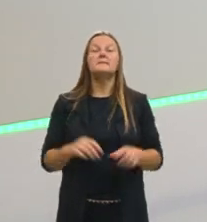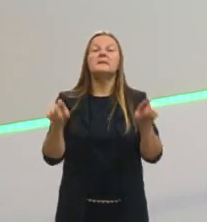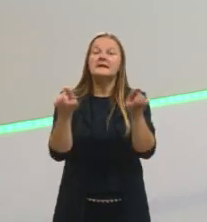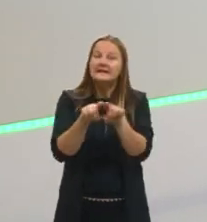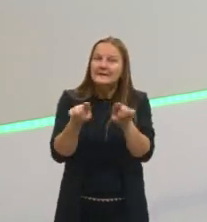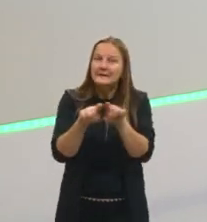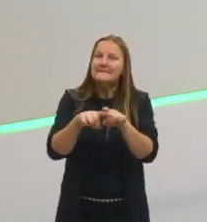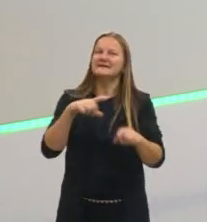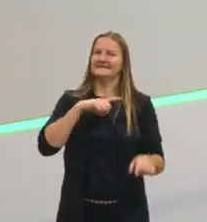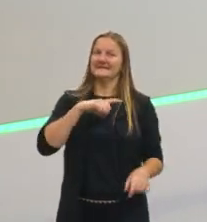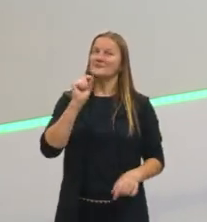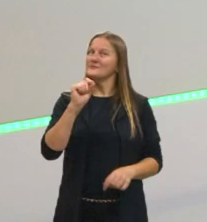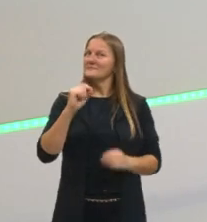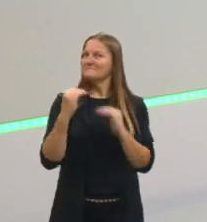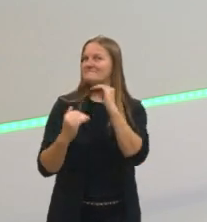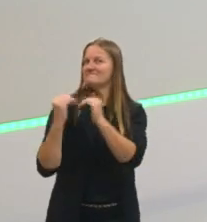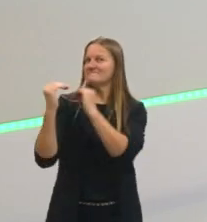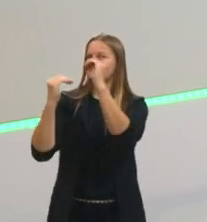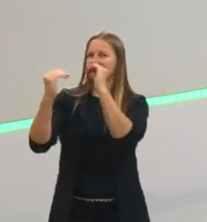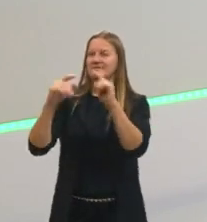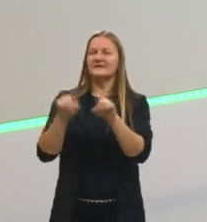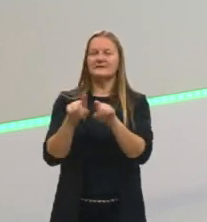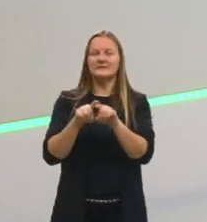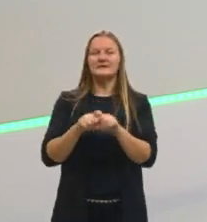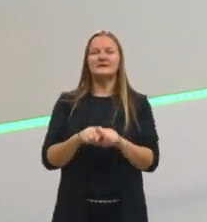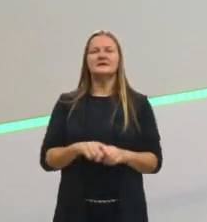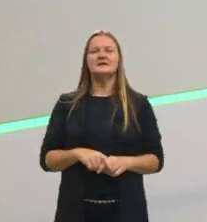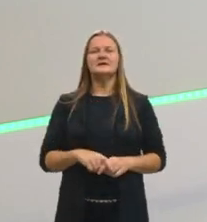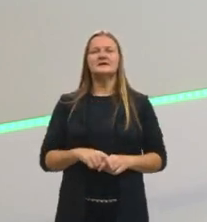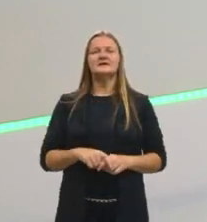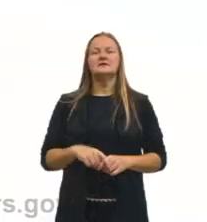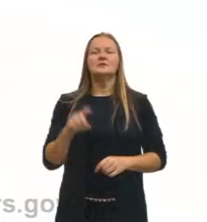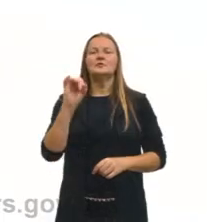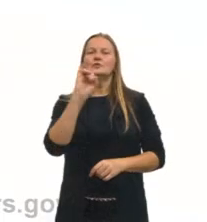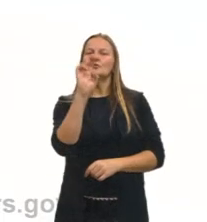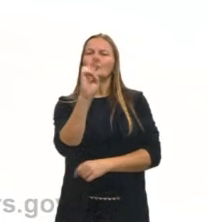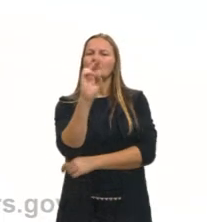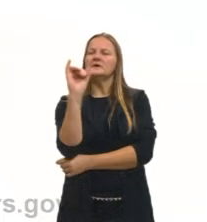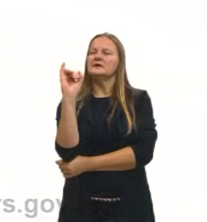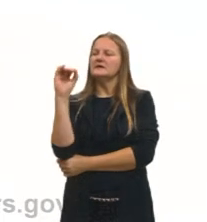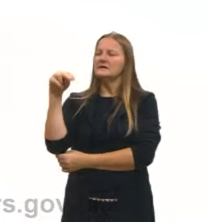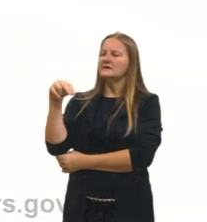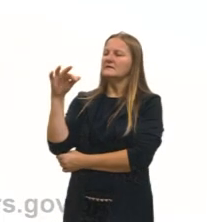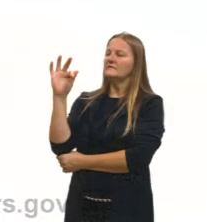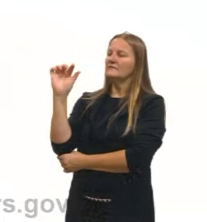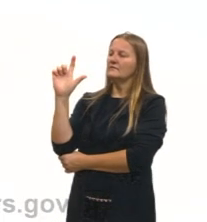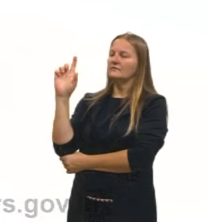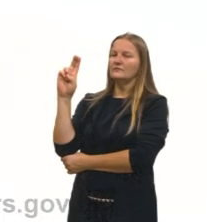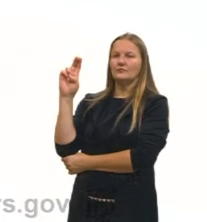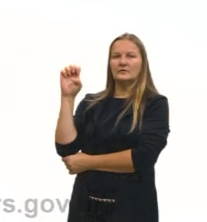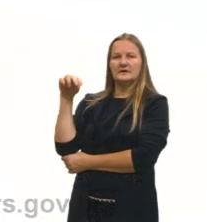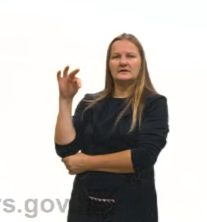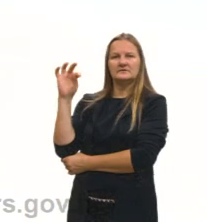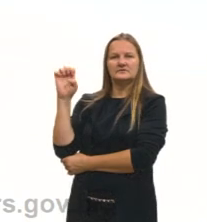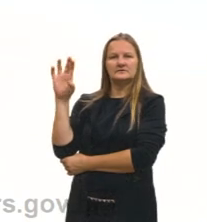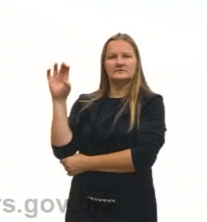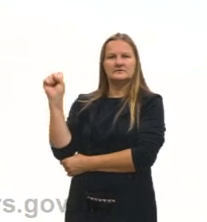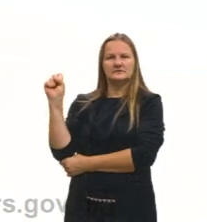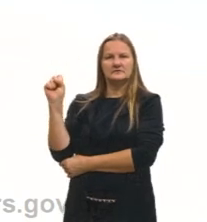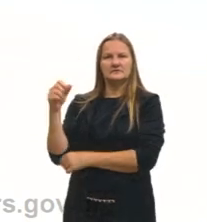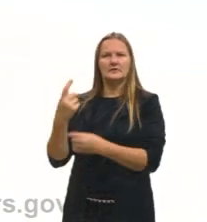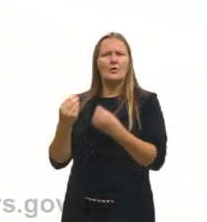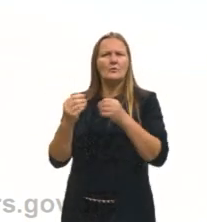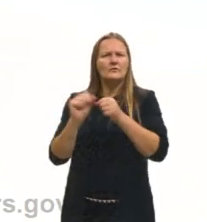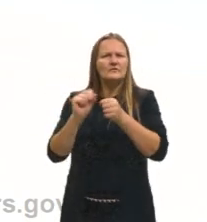Também temos os processos que são utilizados nos tratamentos de efluentes, né? É muito comum utilizar em tratamentos métodos de